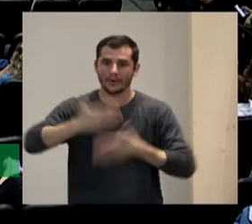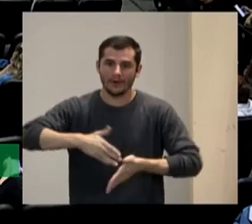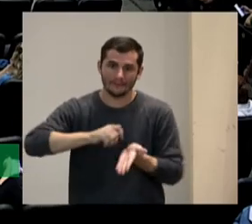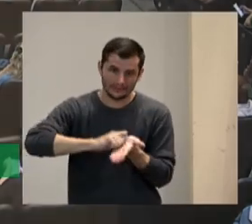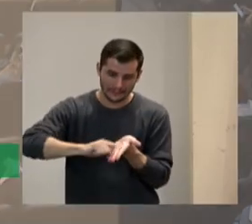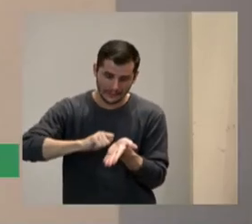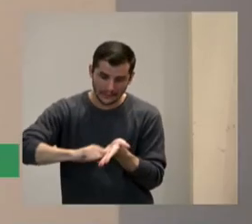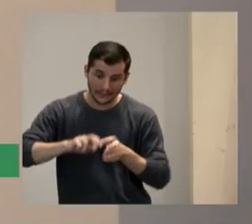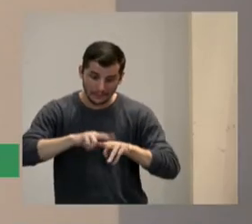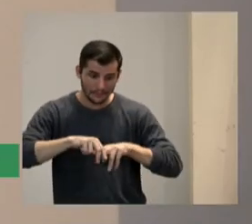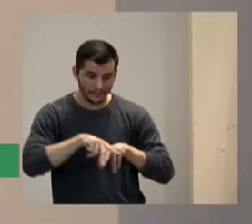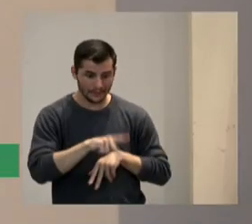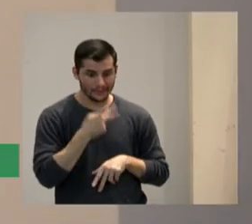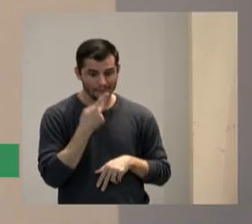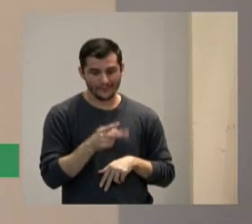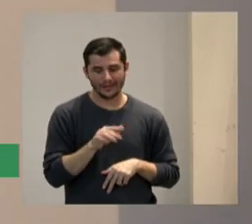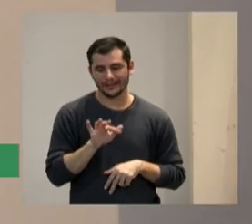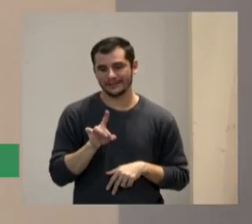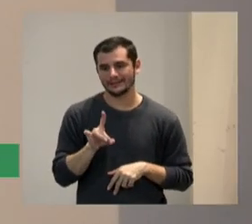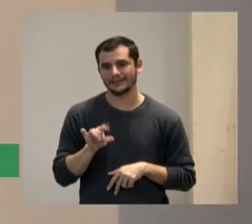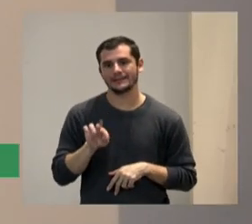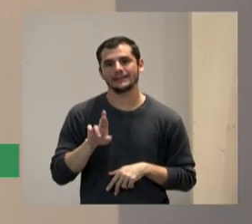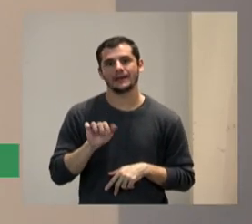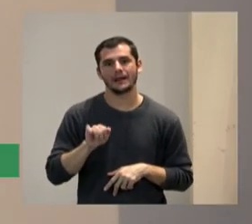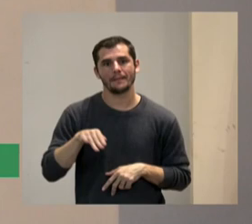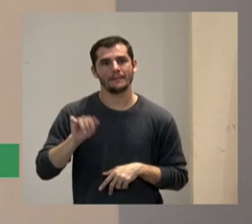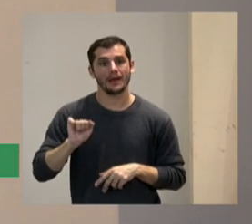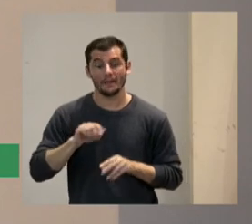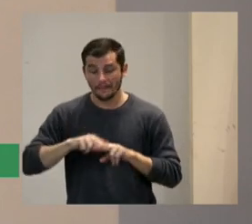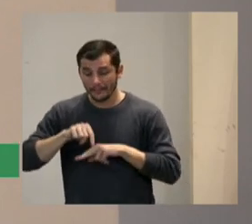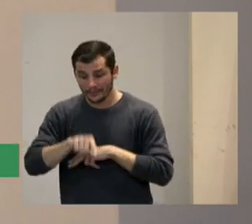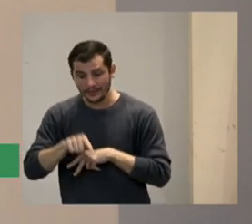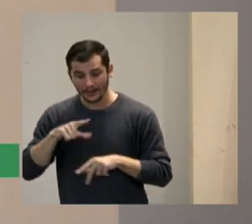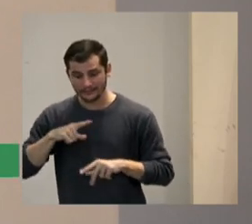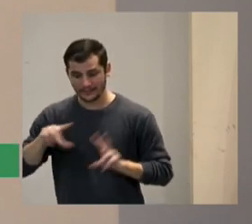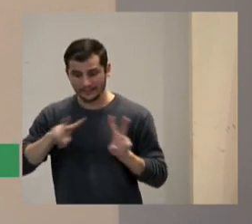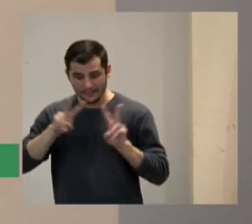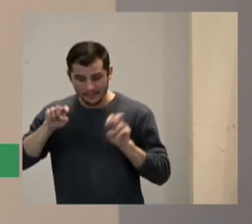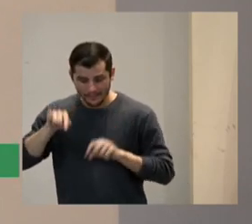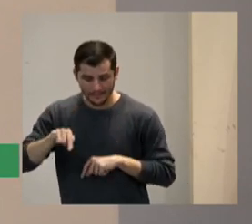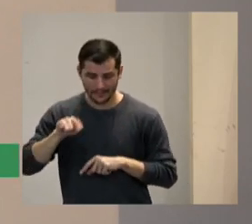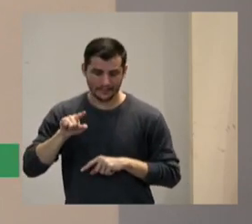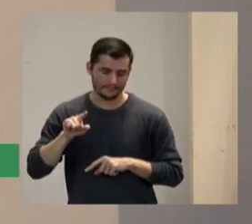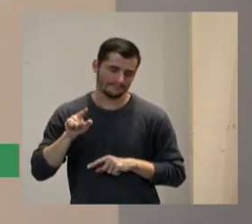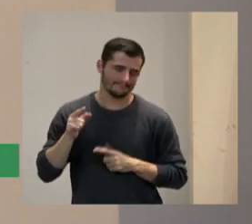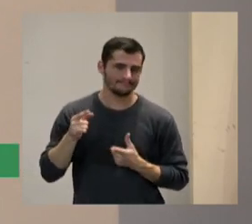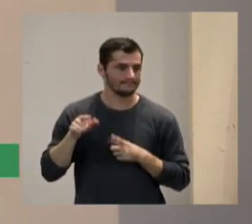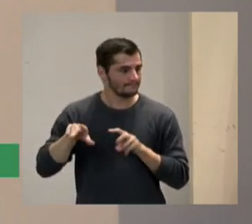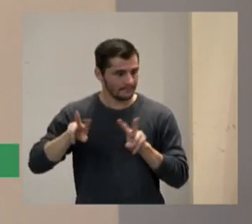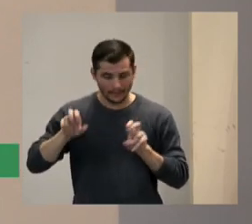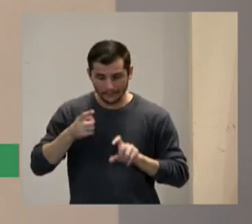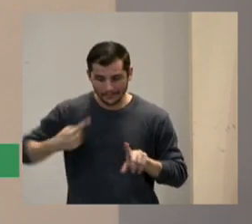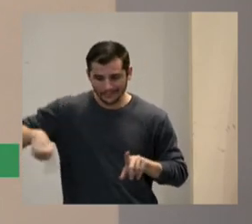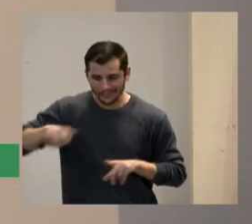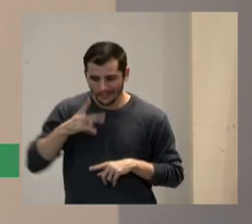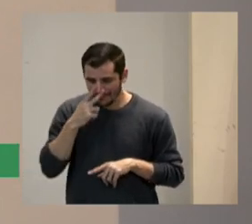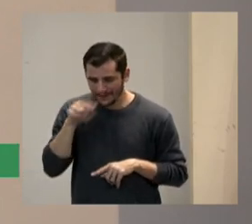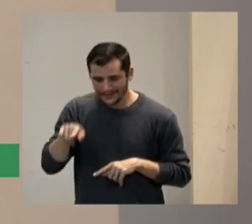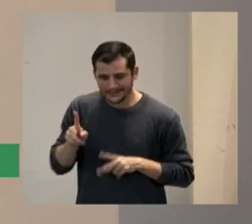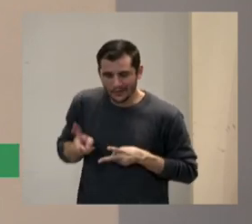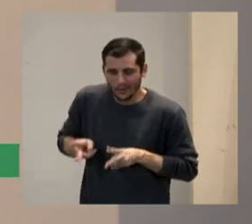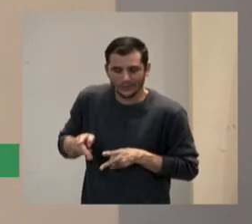é dramático porque a gente tem que pensar que mesmo em áreas técnicas a gente continua com as provas